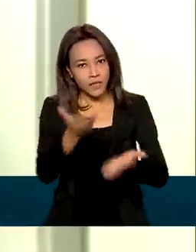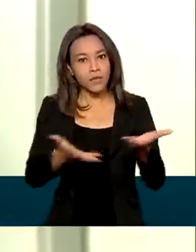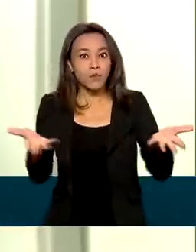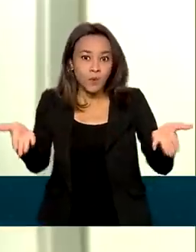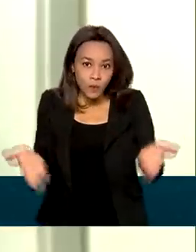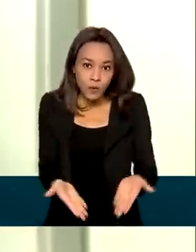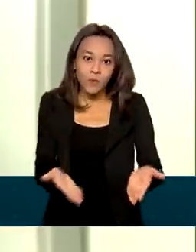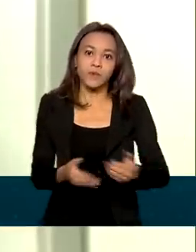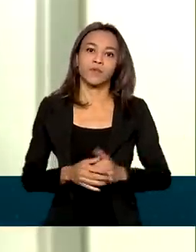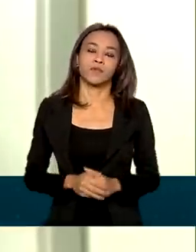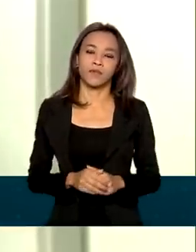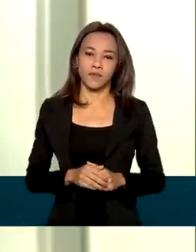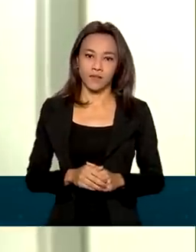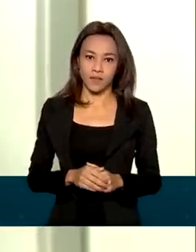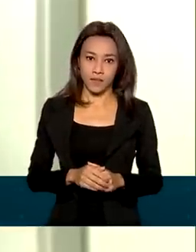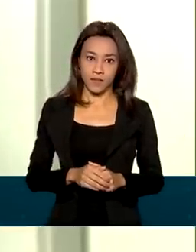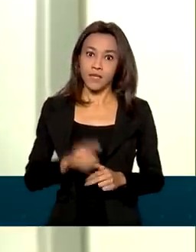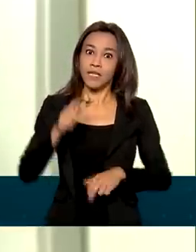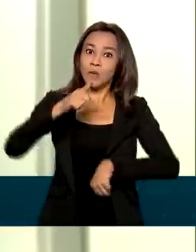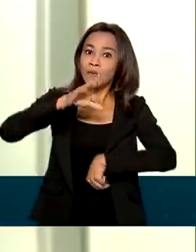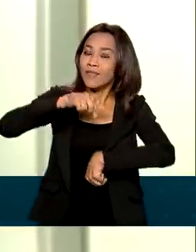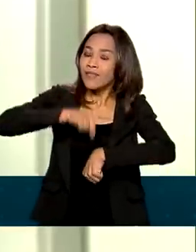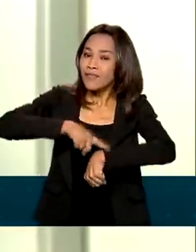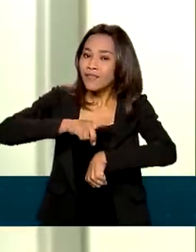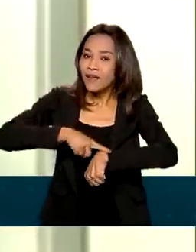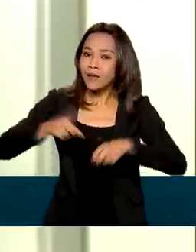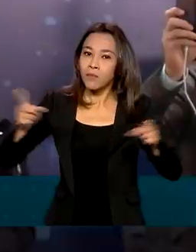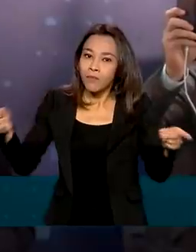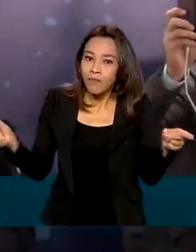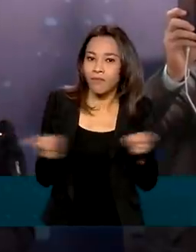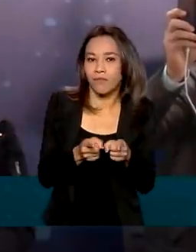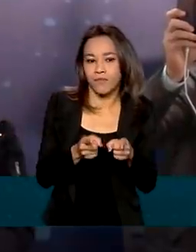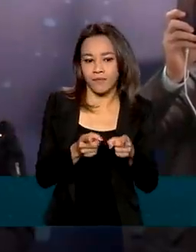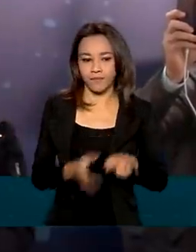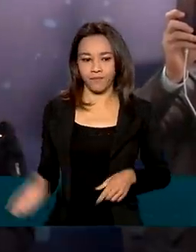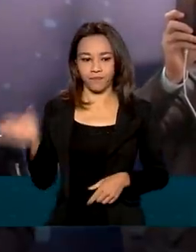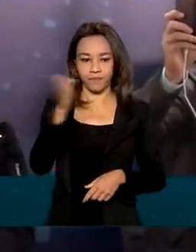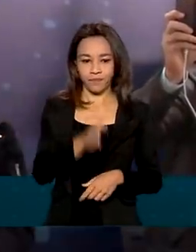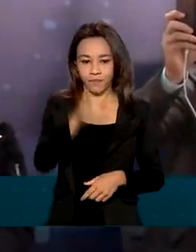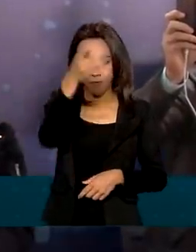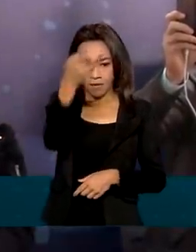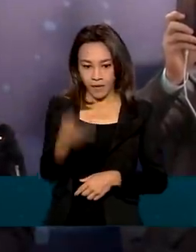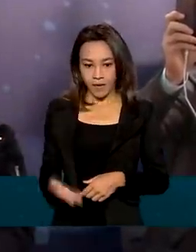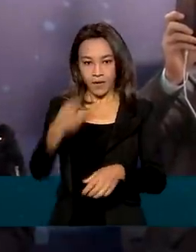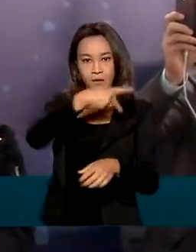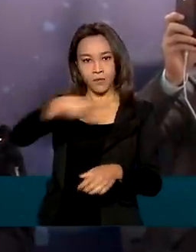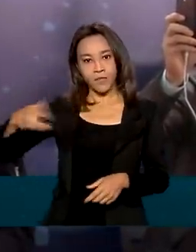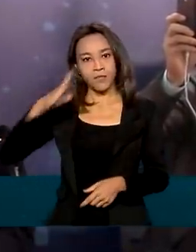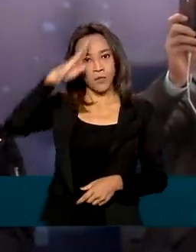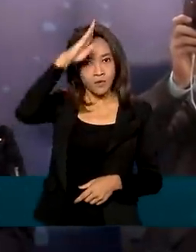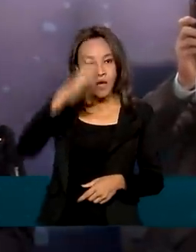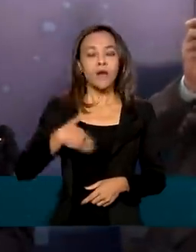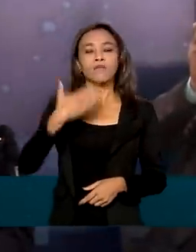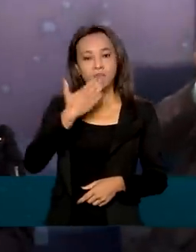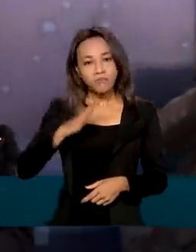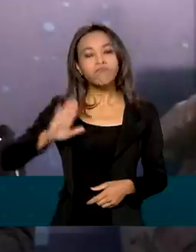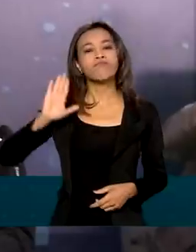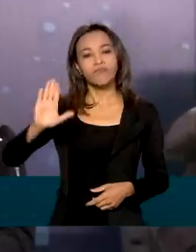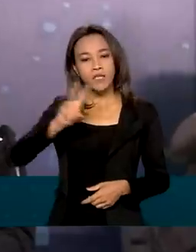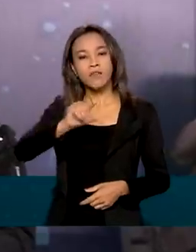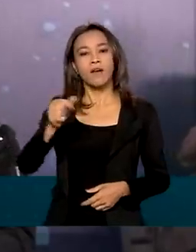E num tempo menor. E o presidente Jair Bolsonaro prometeu